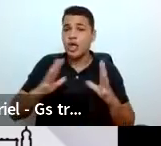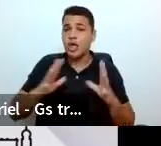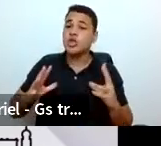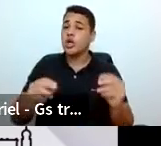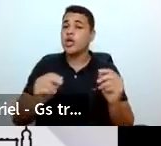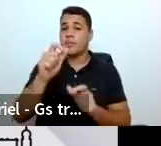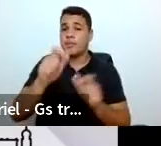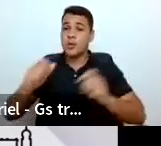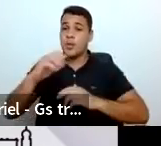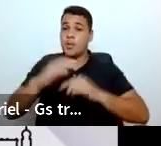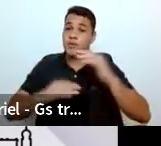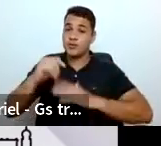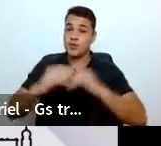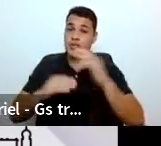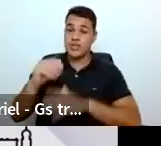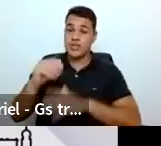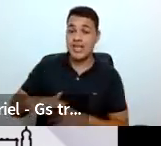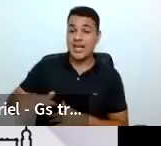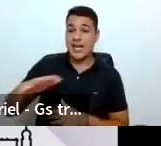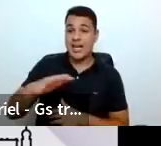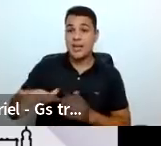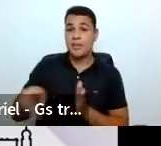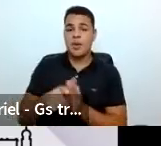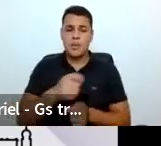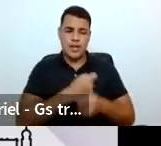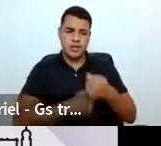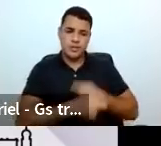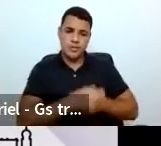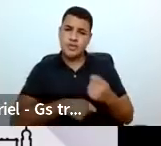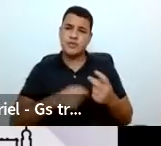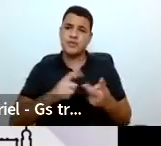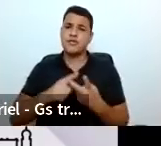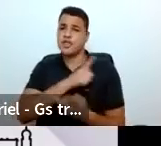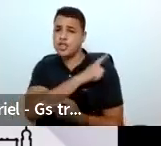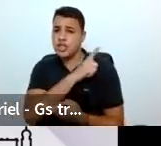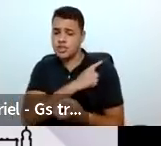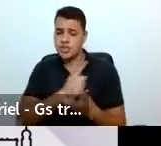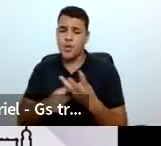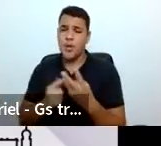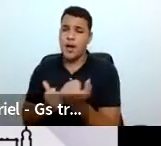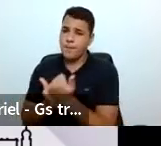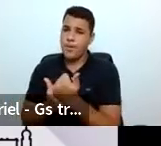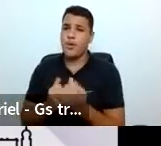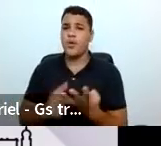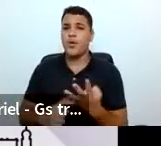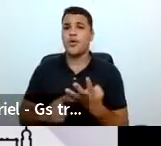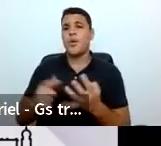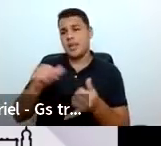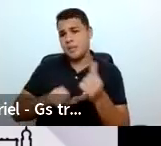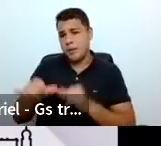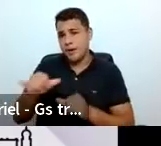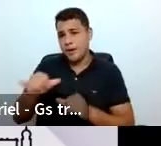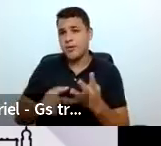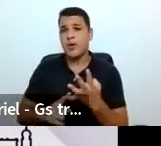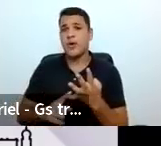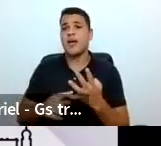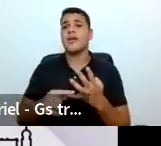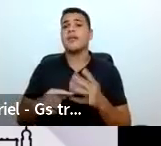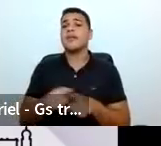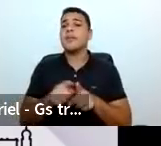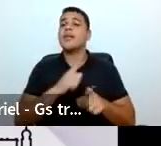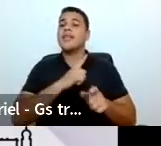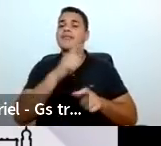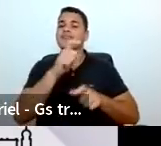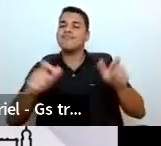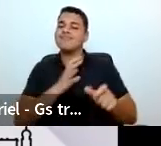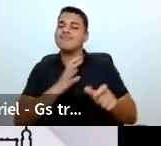da área de administrativa, gestão, apoio, no laboratório, os nossos queridos técnicos